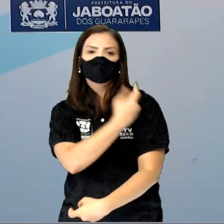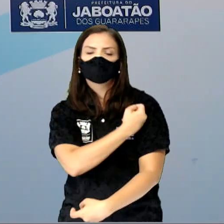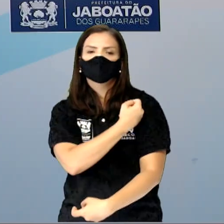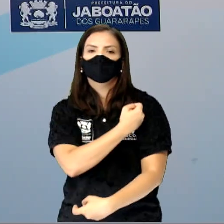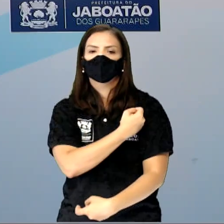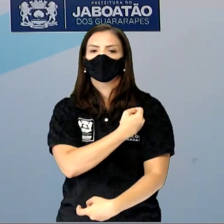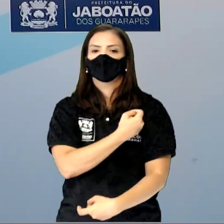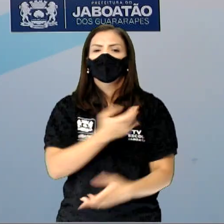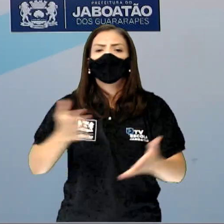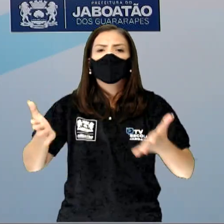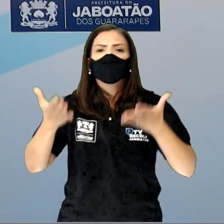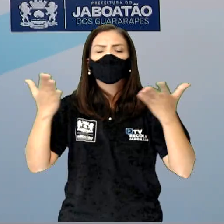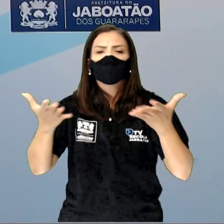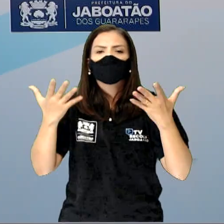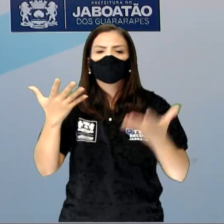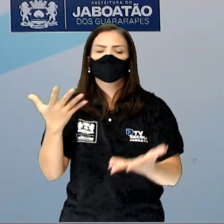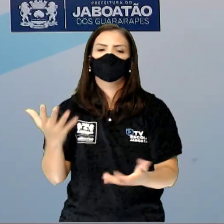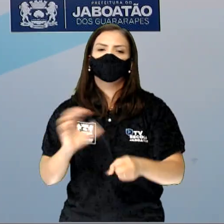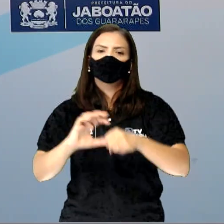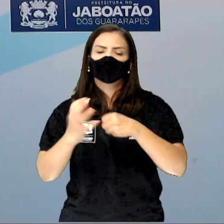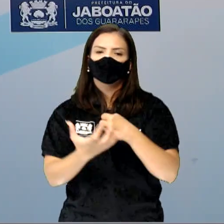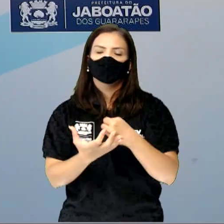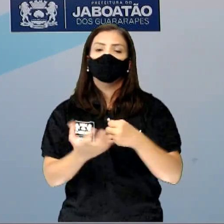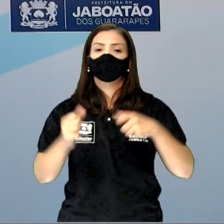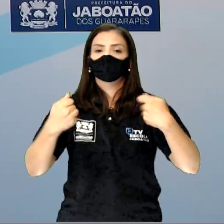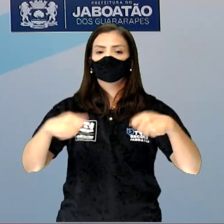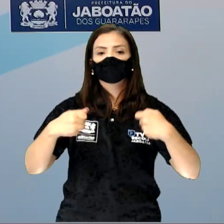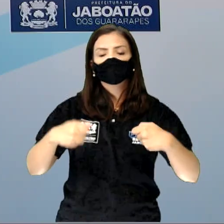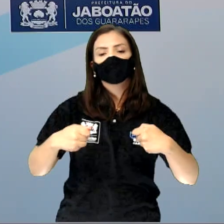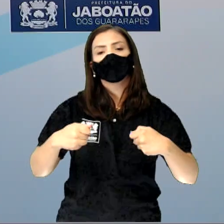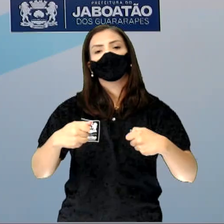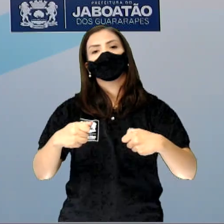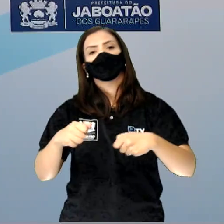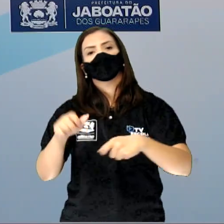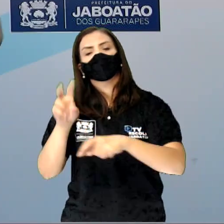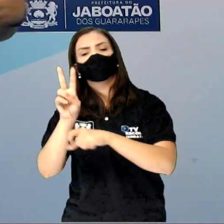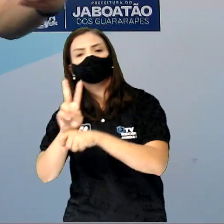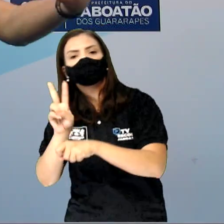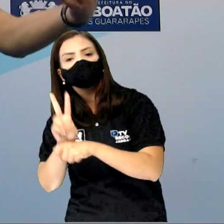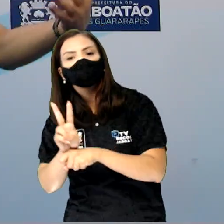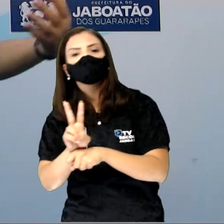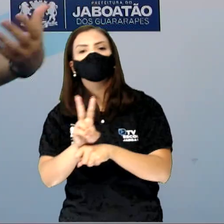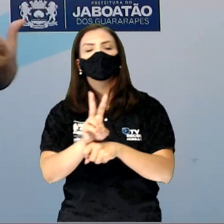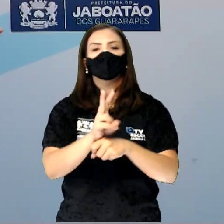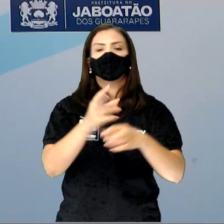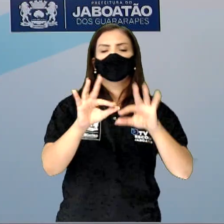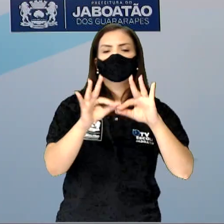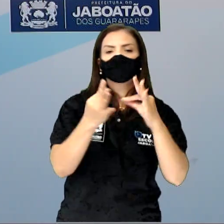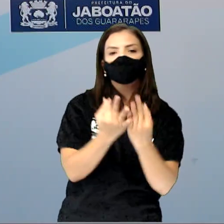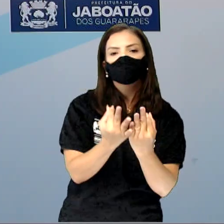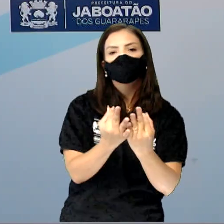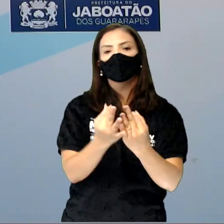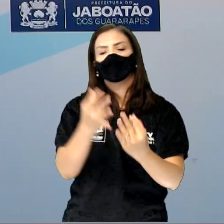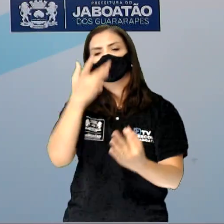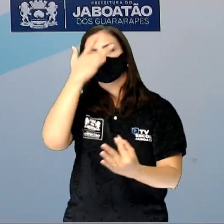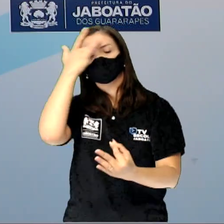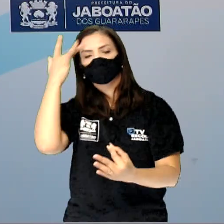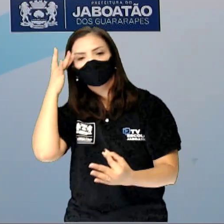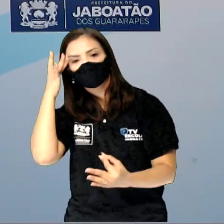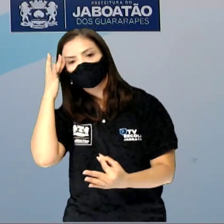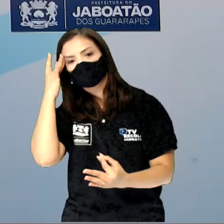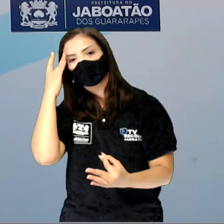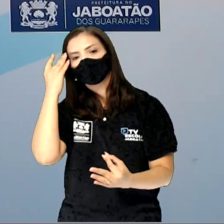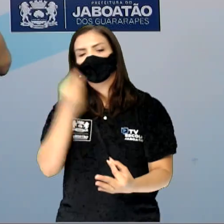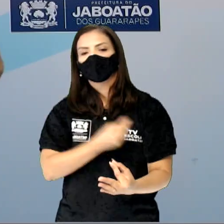de vocês, vão estar cuidando das famílias de vocês, das pessoas da comunidade de vocês. E a gente vai poder